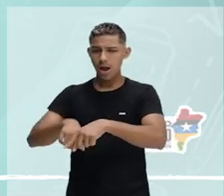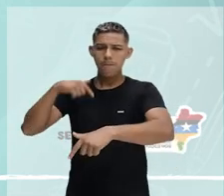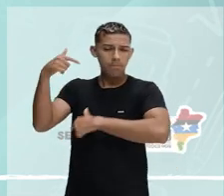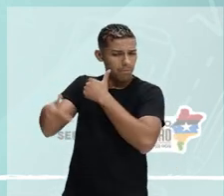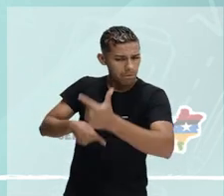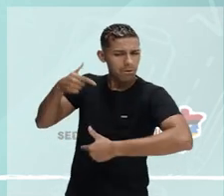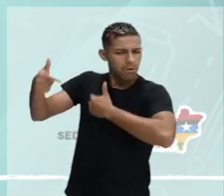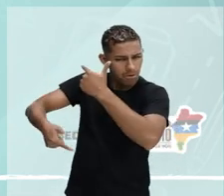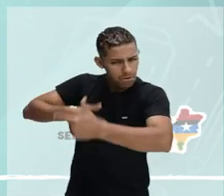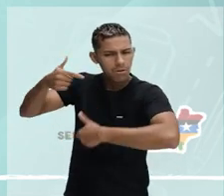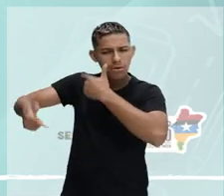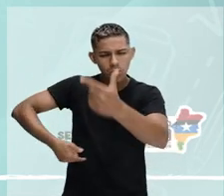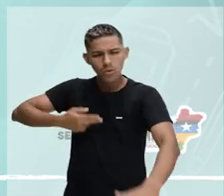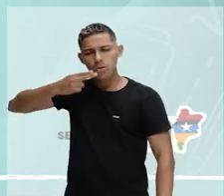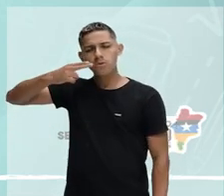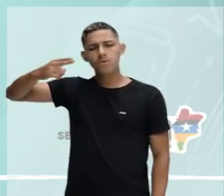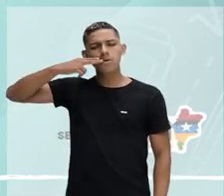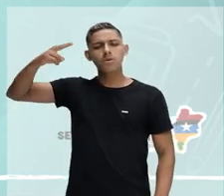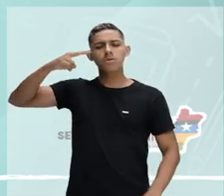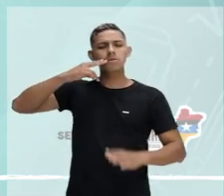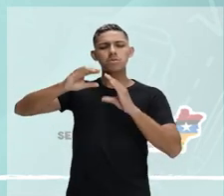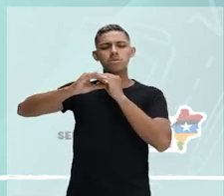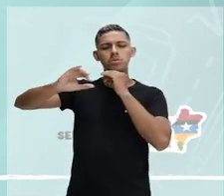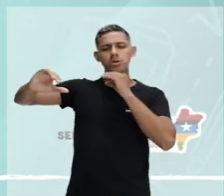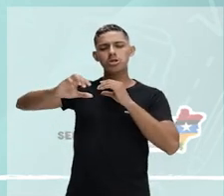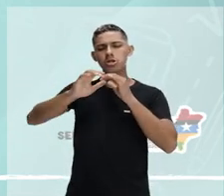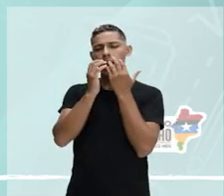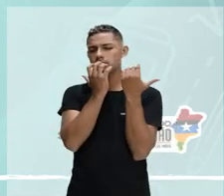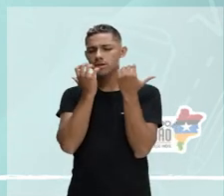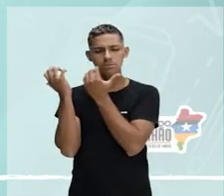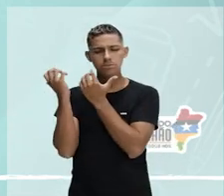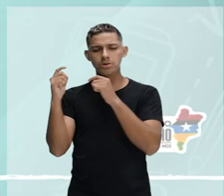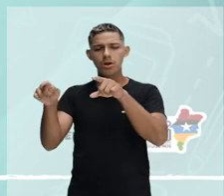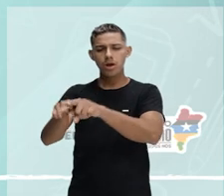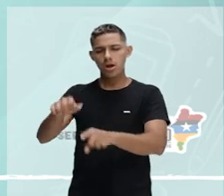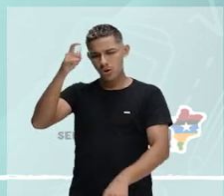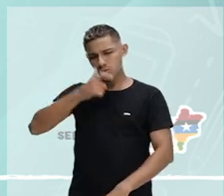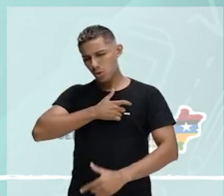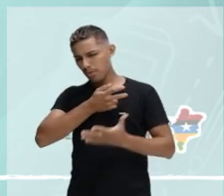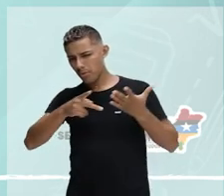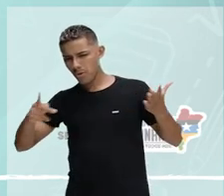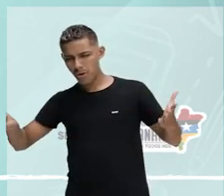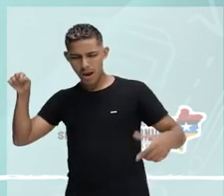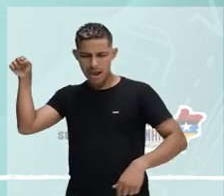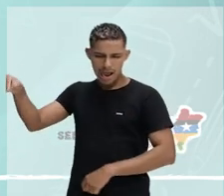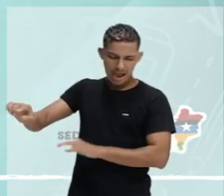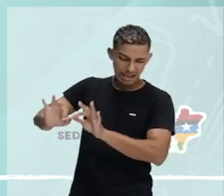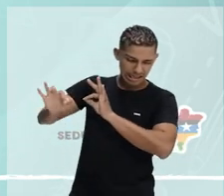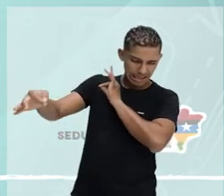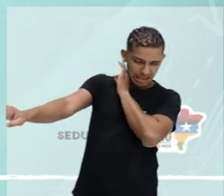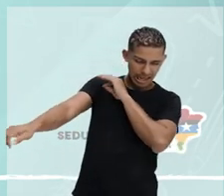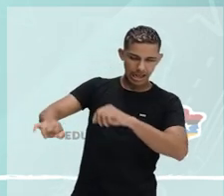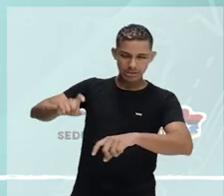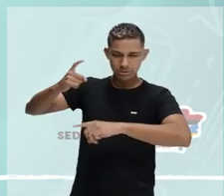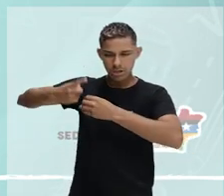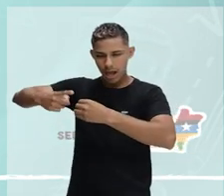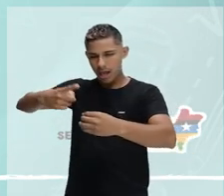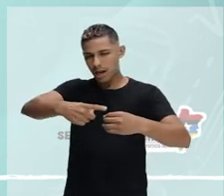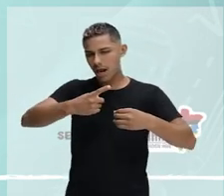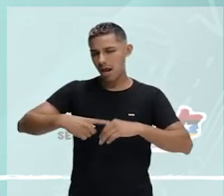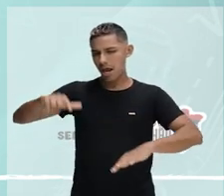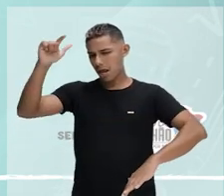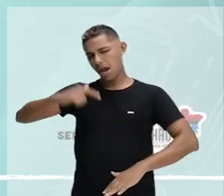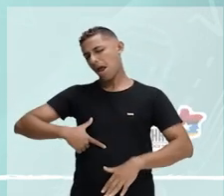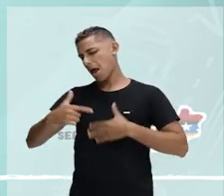barro, só fumo cigarro de paia de mil. Sou poeta das brenha, não faço o papel de algum menestré